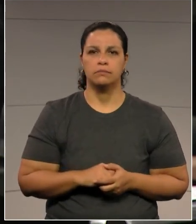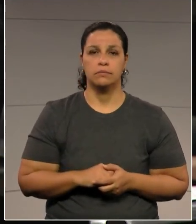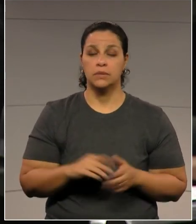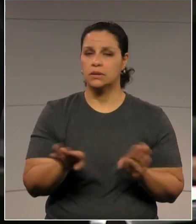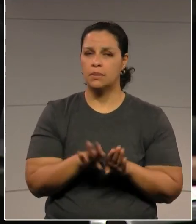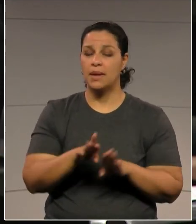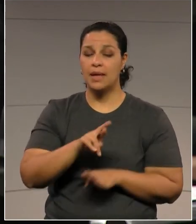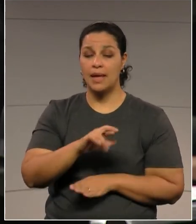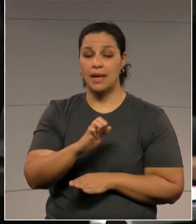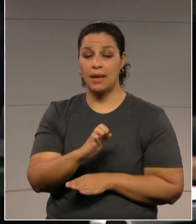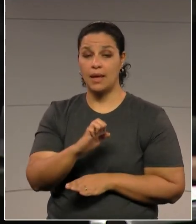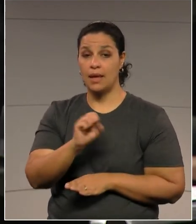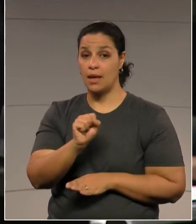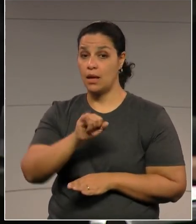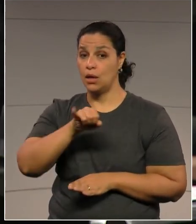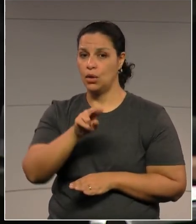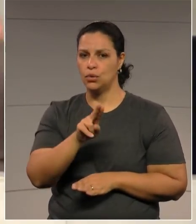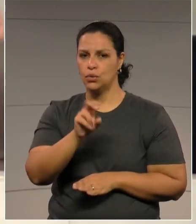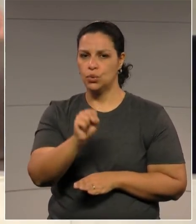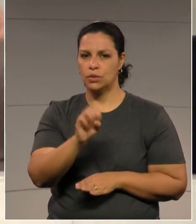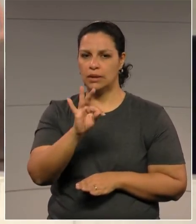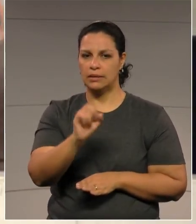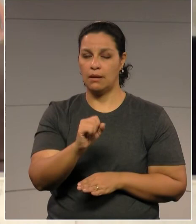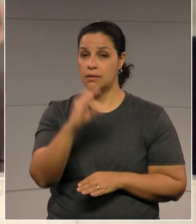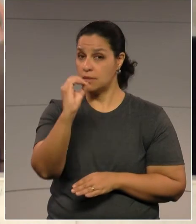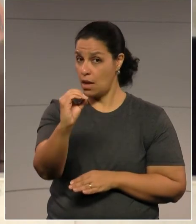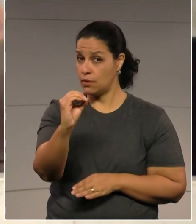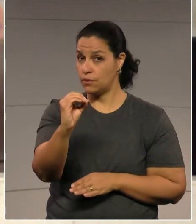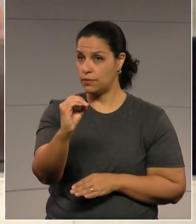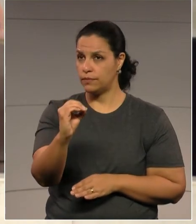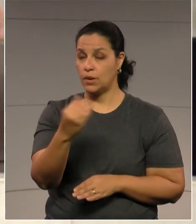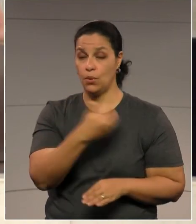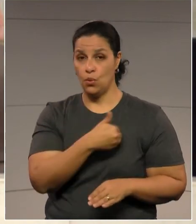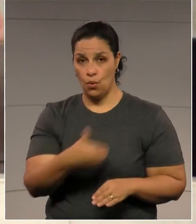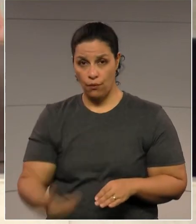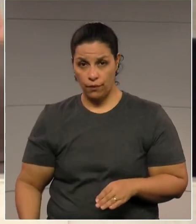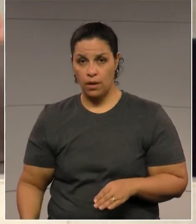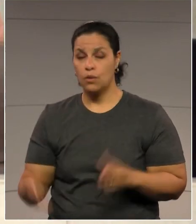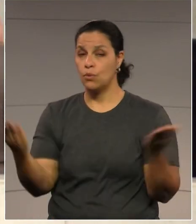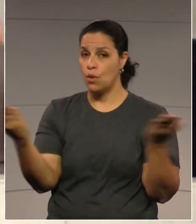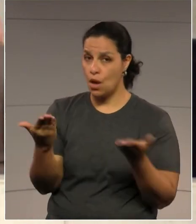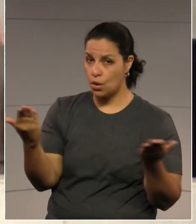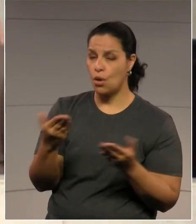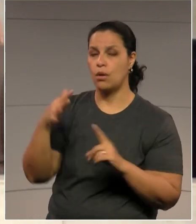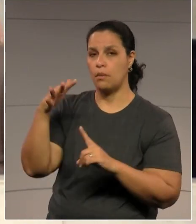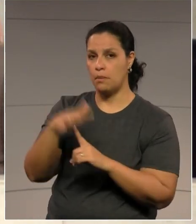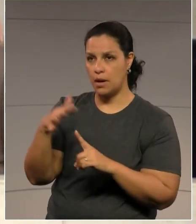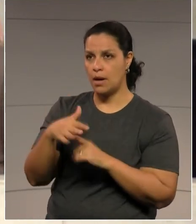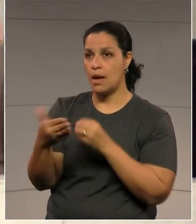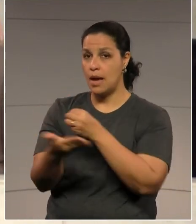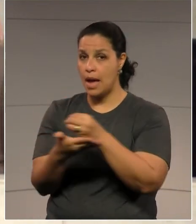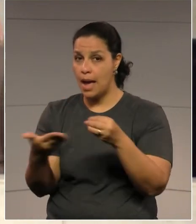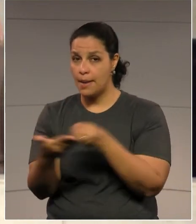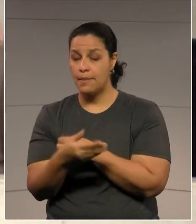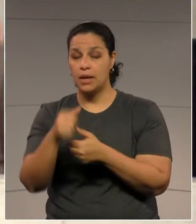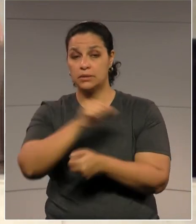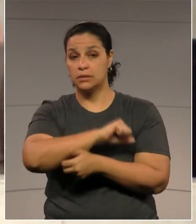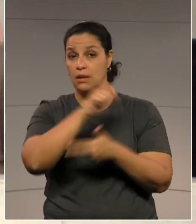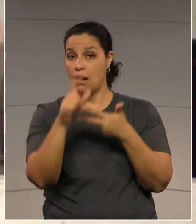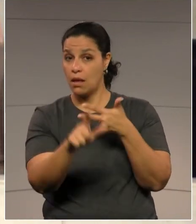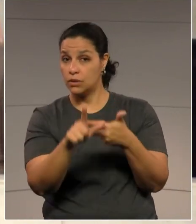um reajuste. Deputado, o governador do Estado e a sua base legislativa é soberana.